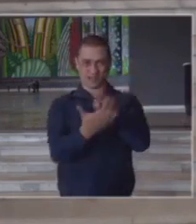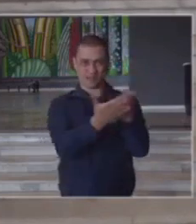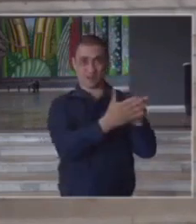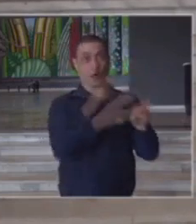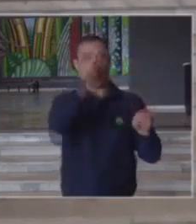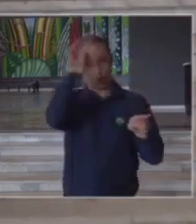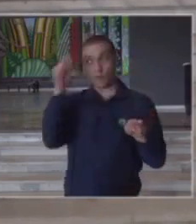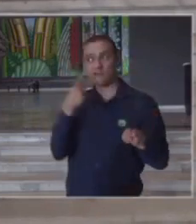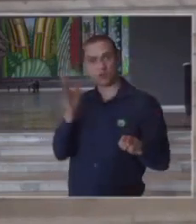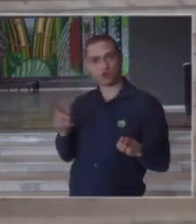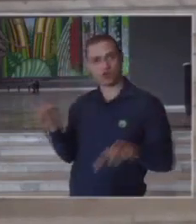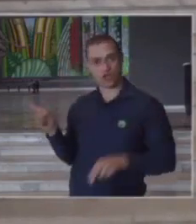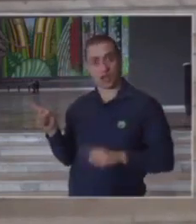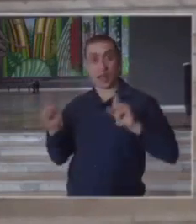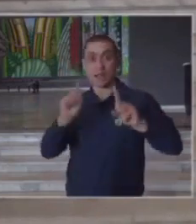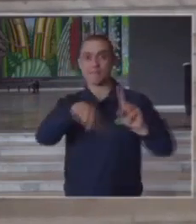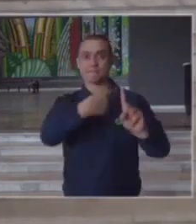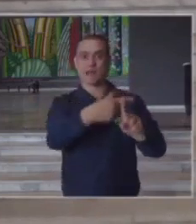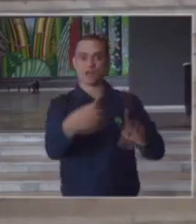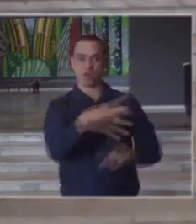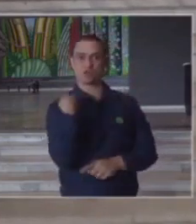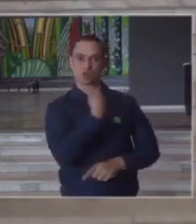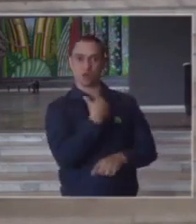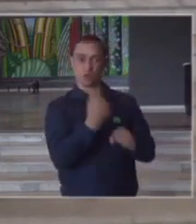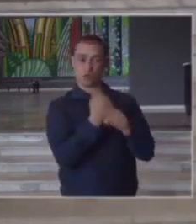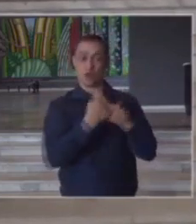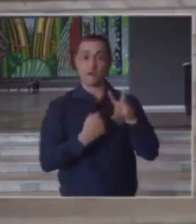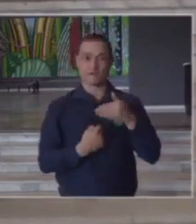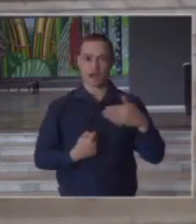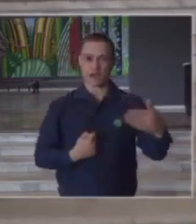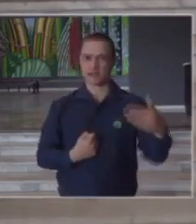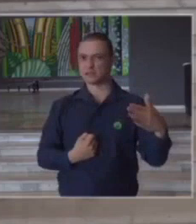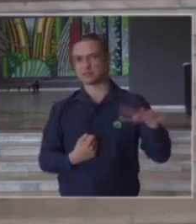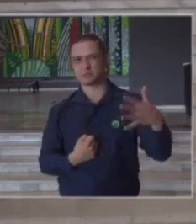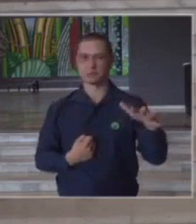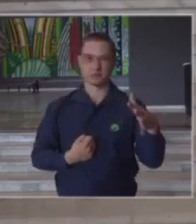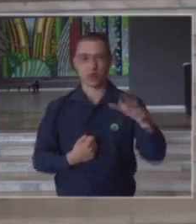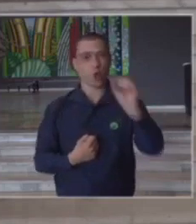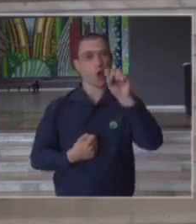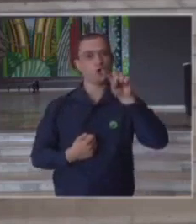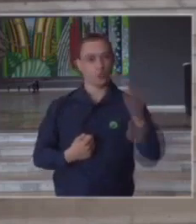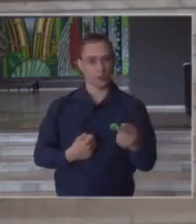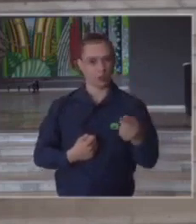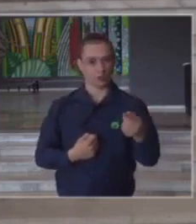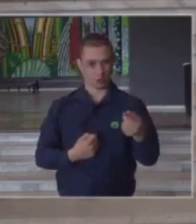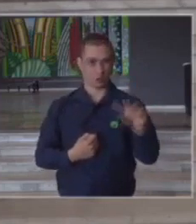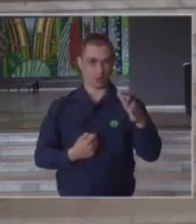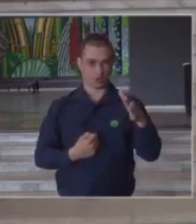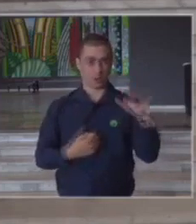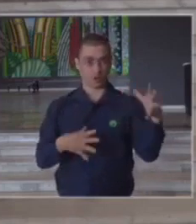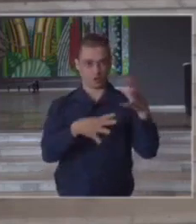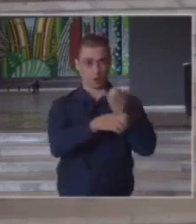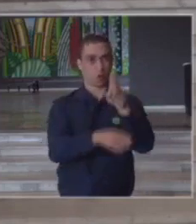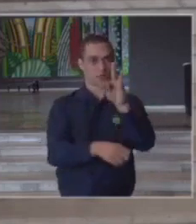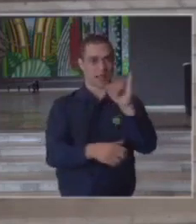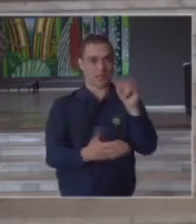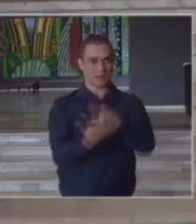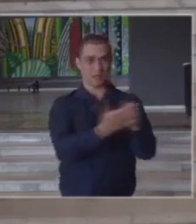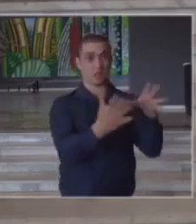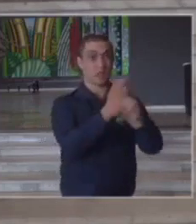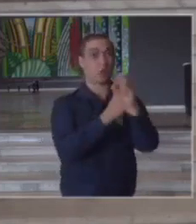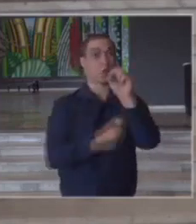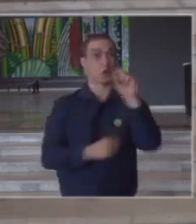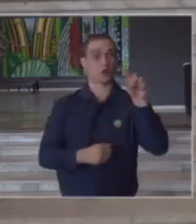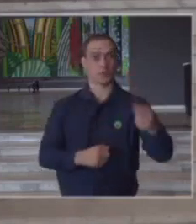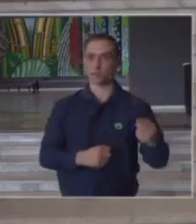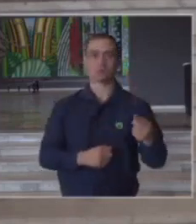prefeito colocou e mais aqueles que nós podemos chegar perto de talvez 8 mil leitos todos de UTI nós